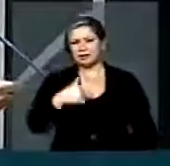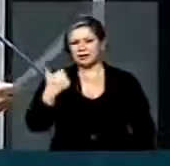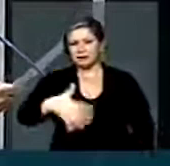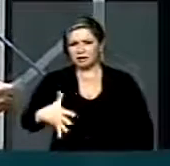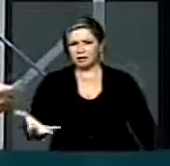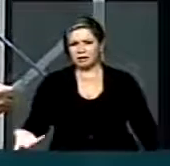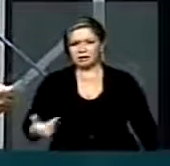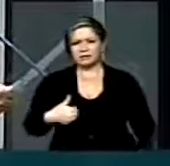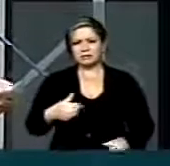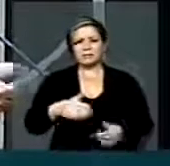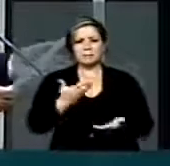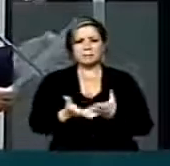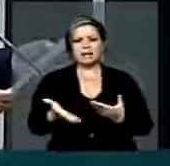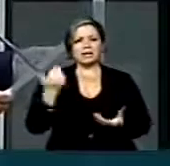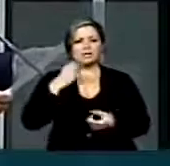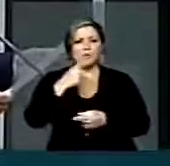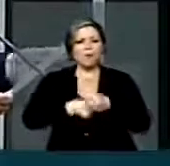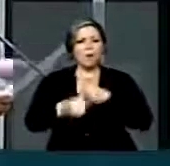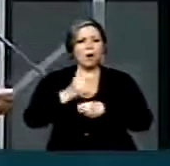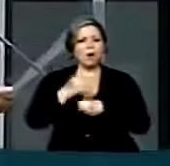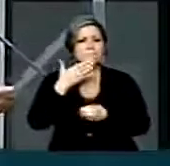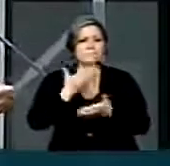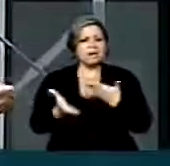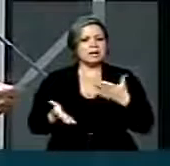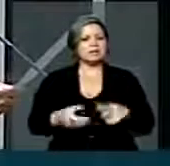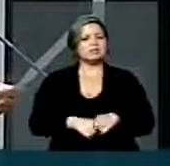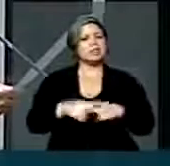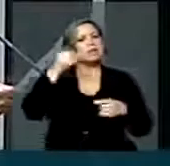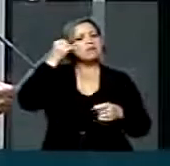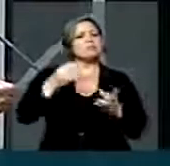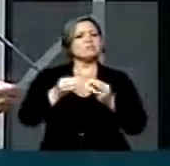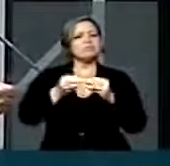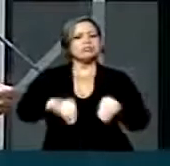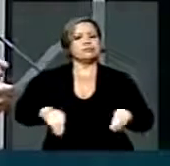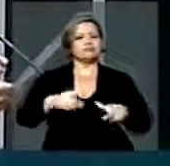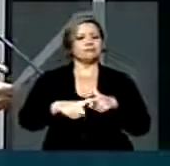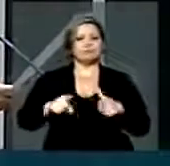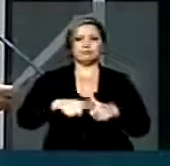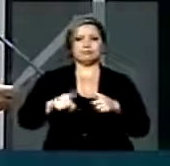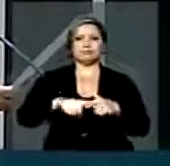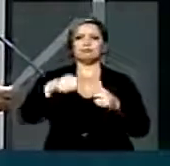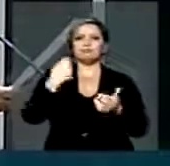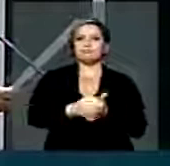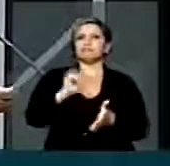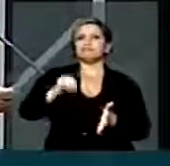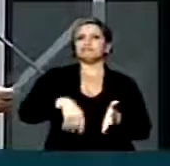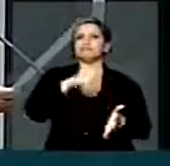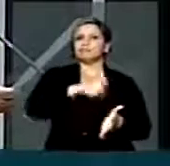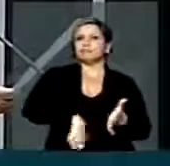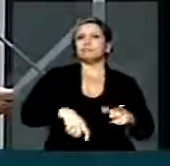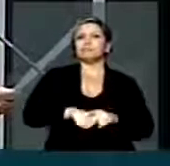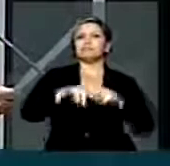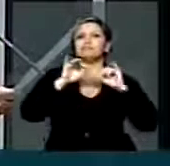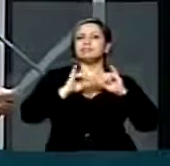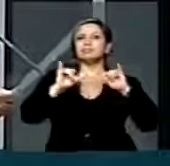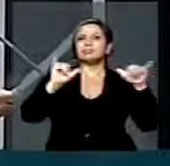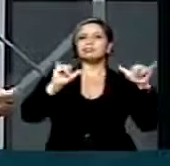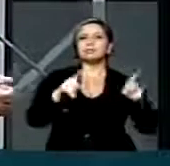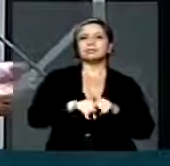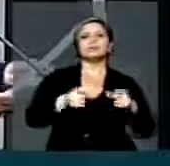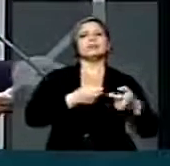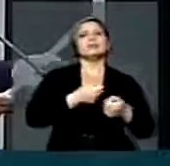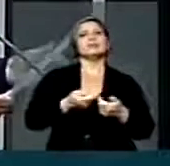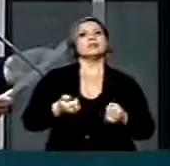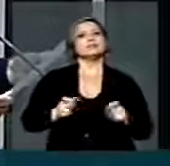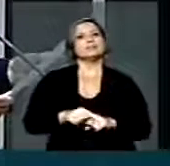Portanto, senhor presidente, na intenção de impedir prejuízos imposto ao consumidor pela propaganda enganosa